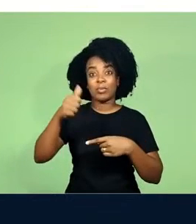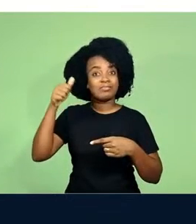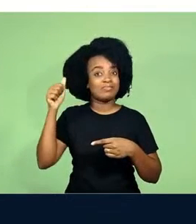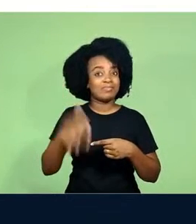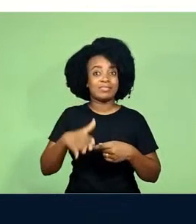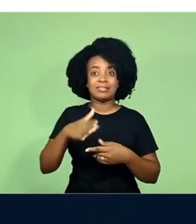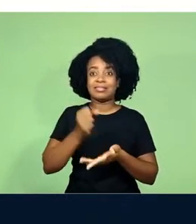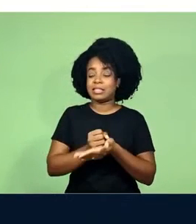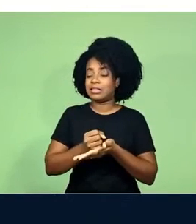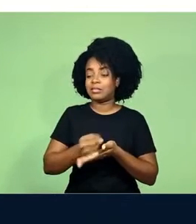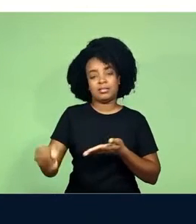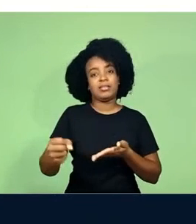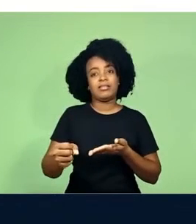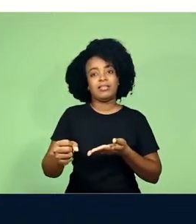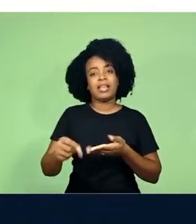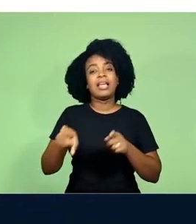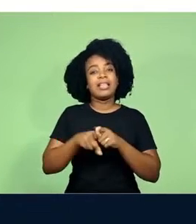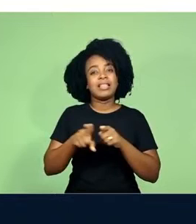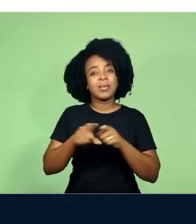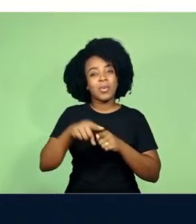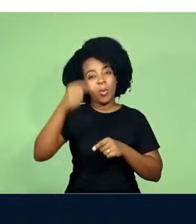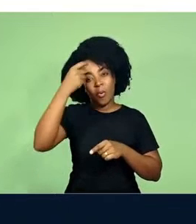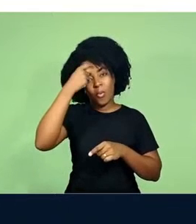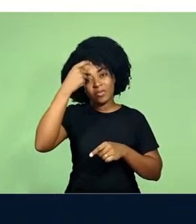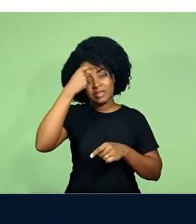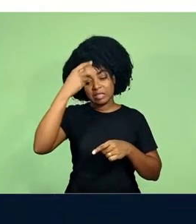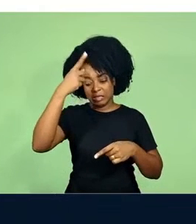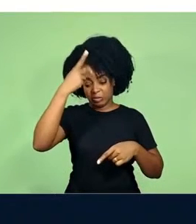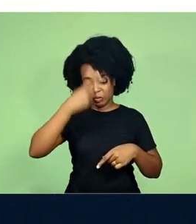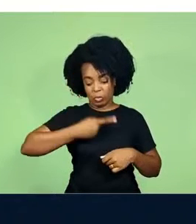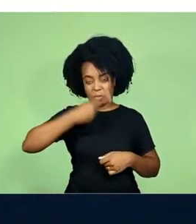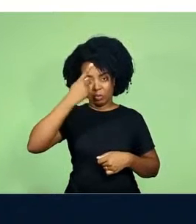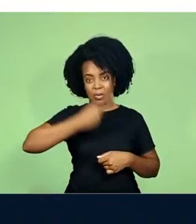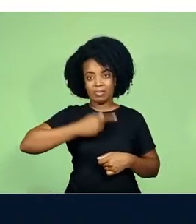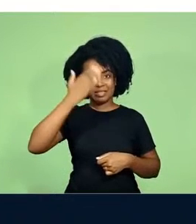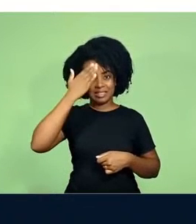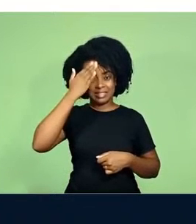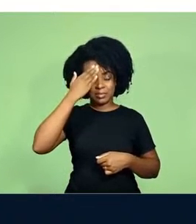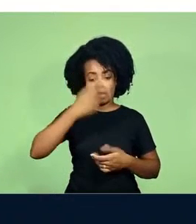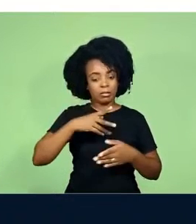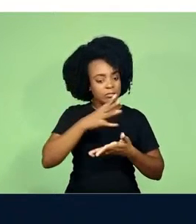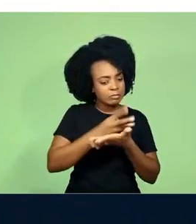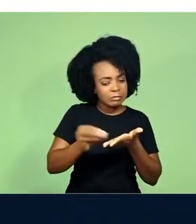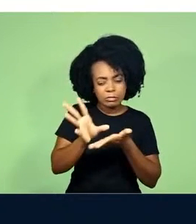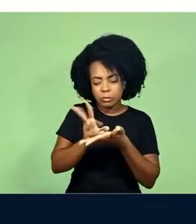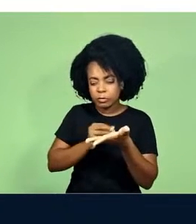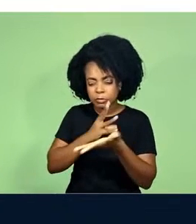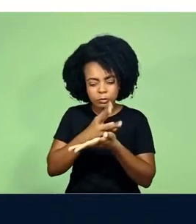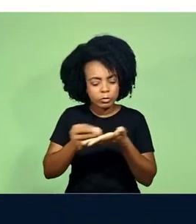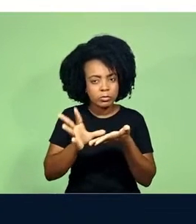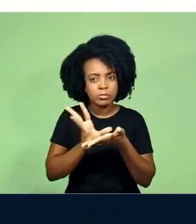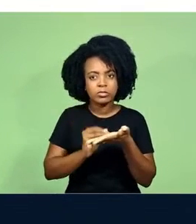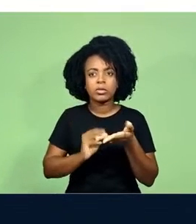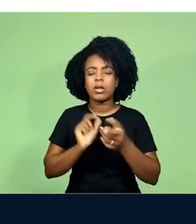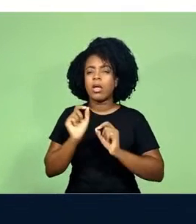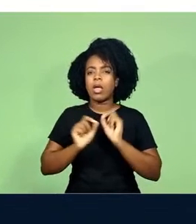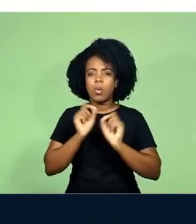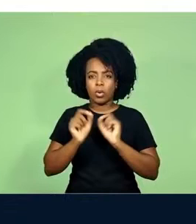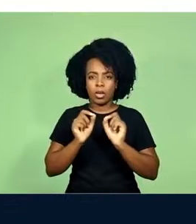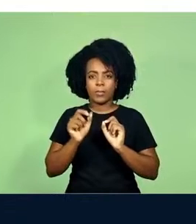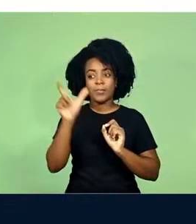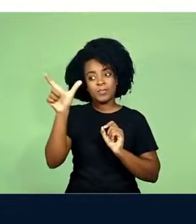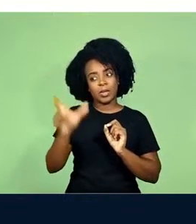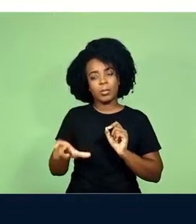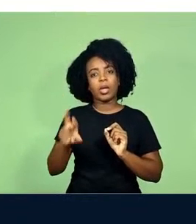e tendo consciência de si enquanto replicante, é que o personagem